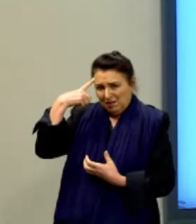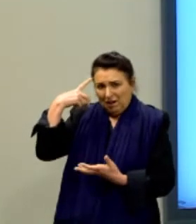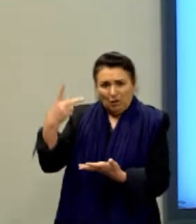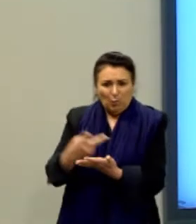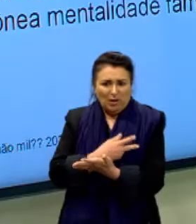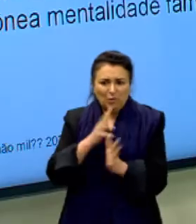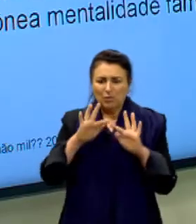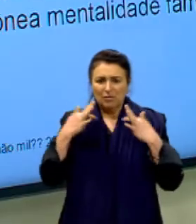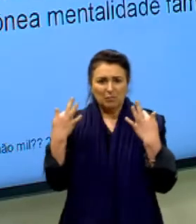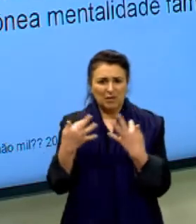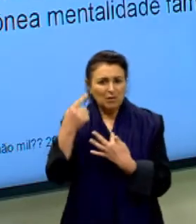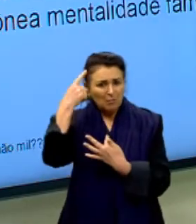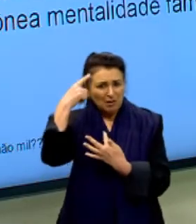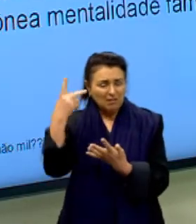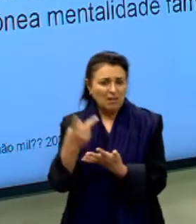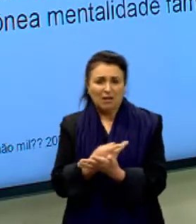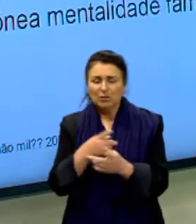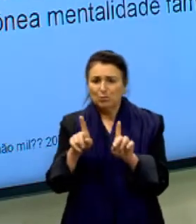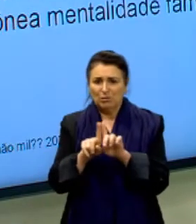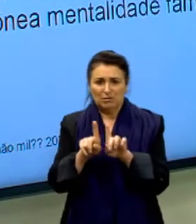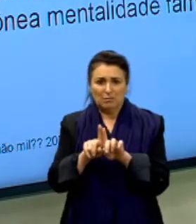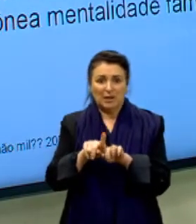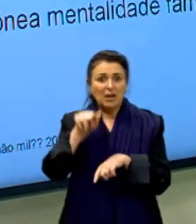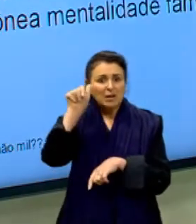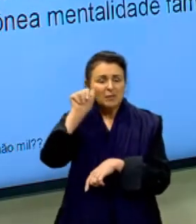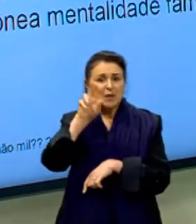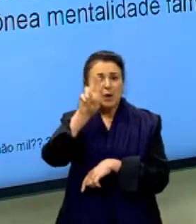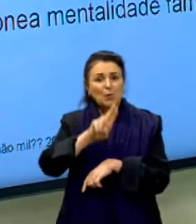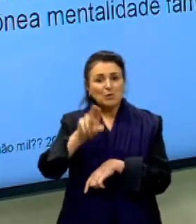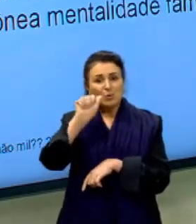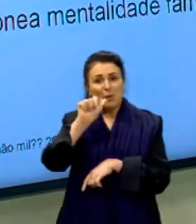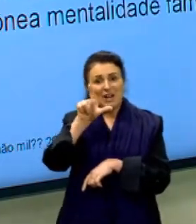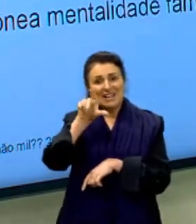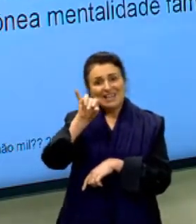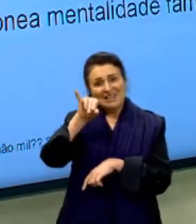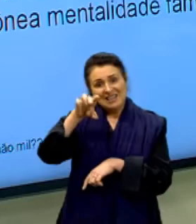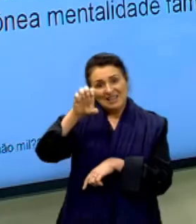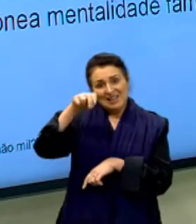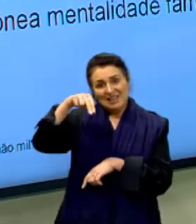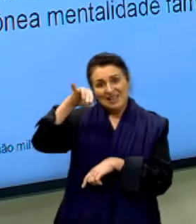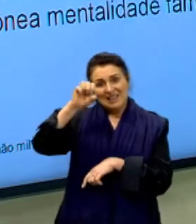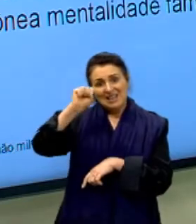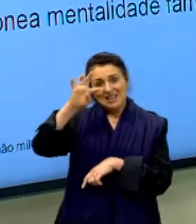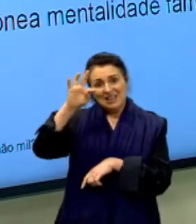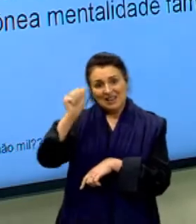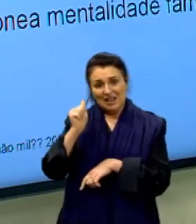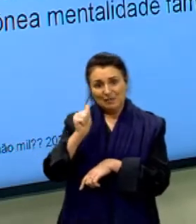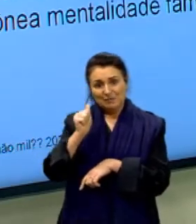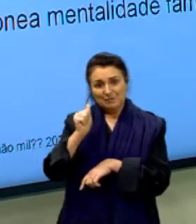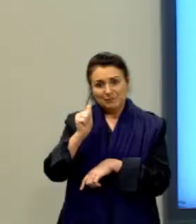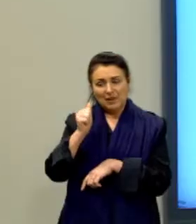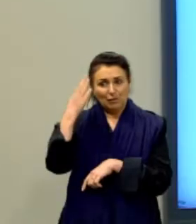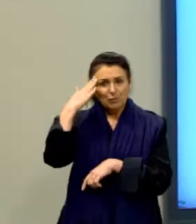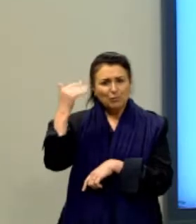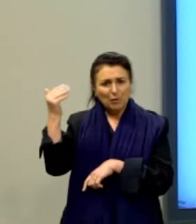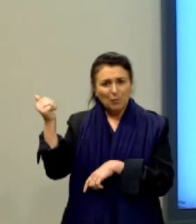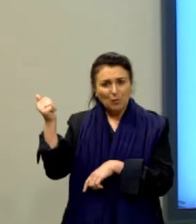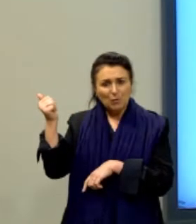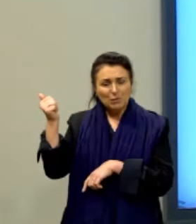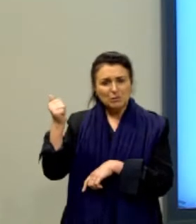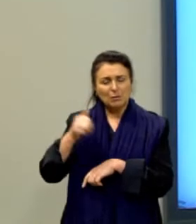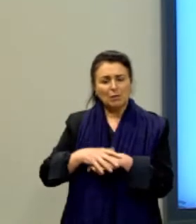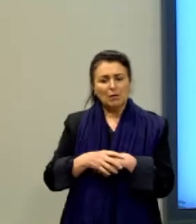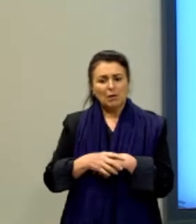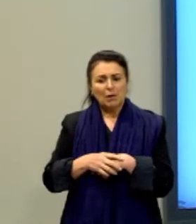Ponto. Olha só, galera, tá vendo que ela usa O Alienista, do Machado de Assis? Olha, olha como é